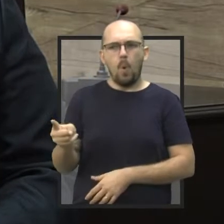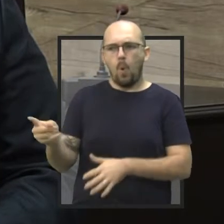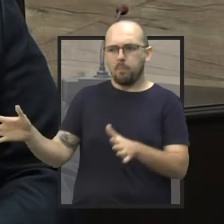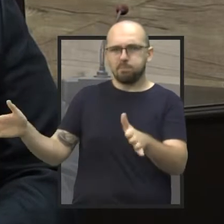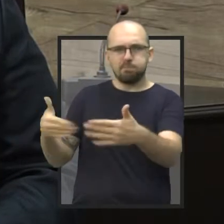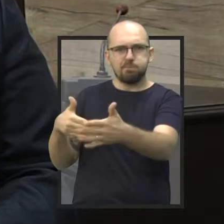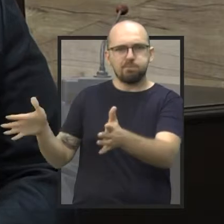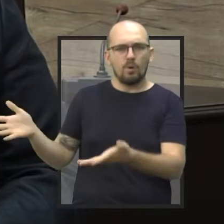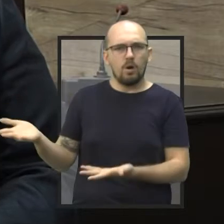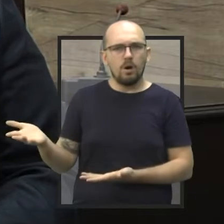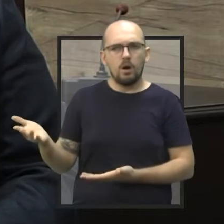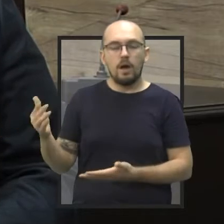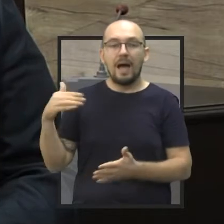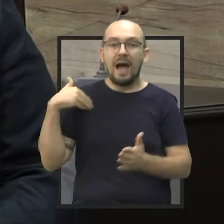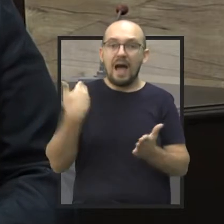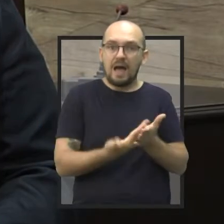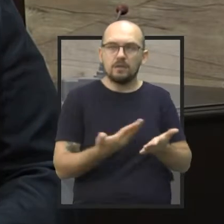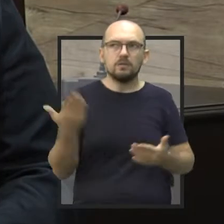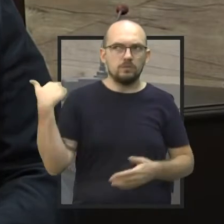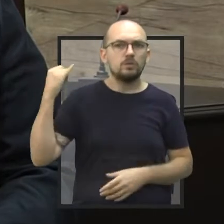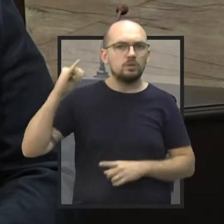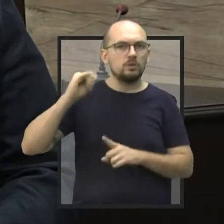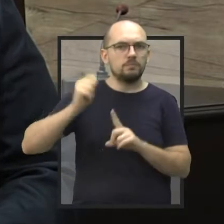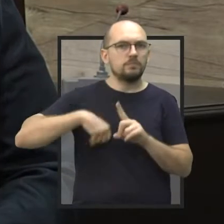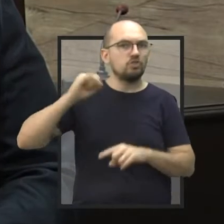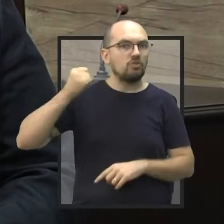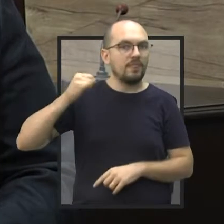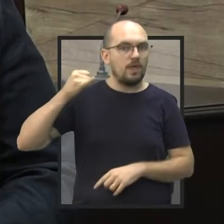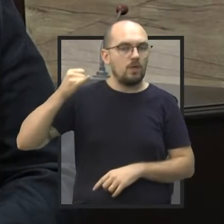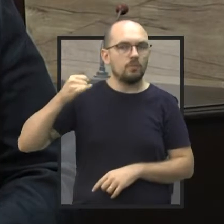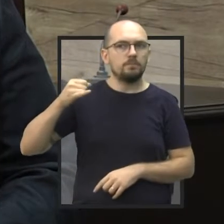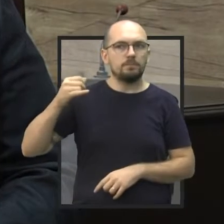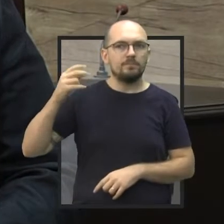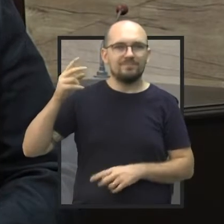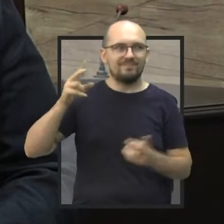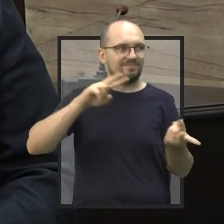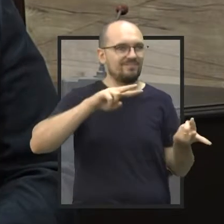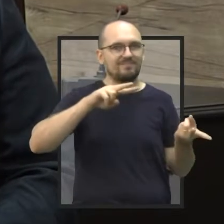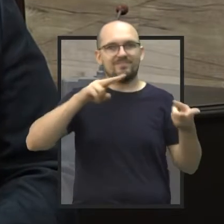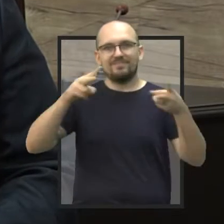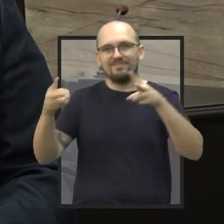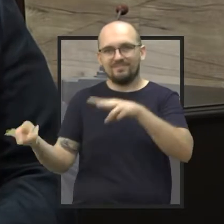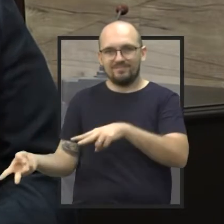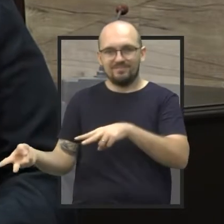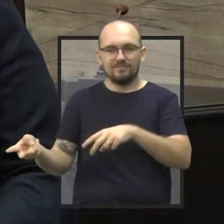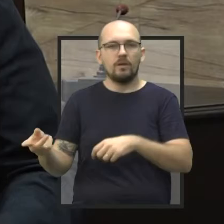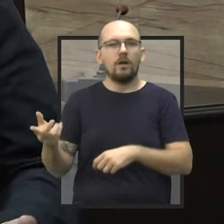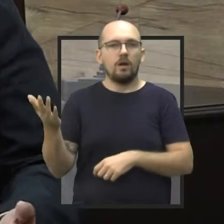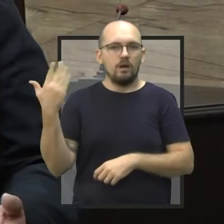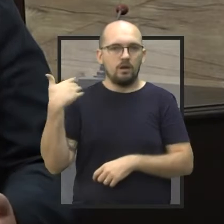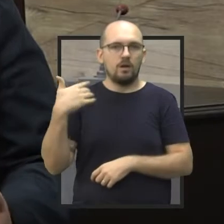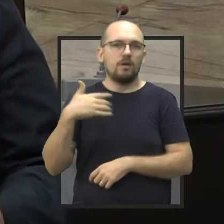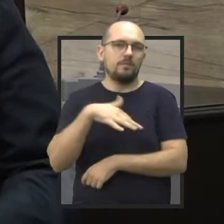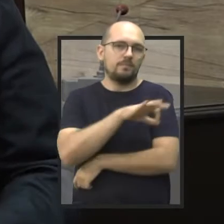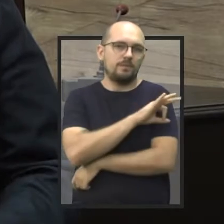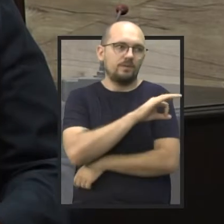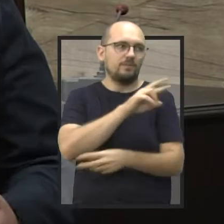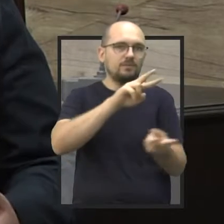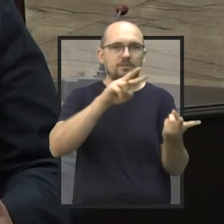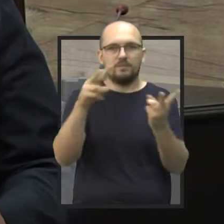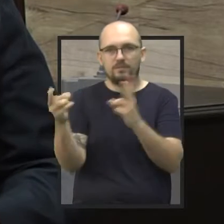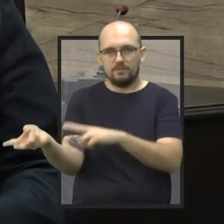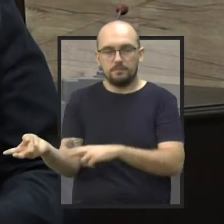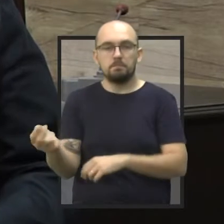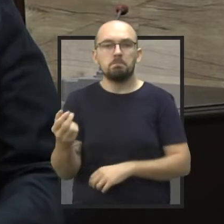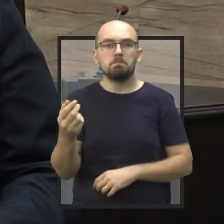até o momento haviam sido usados, isso foi em janeiro que foram encontrados, na transição de governo, segundo o ex-secretário não